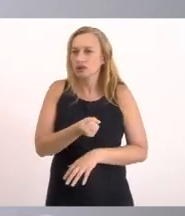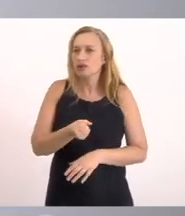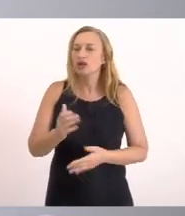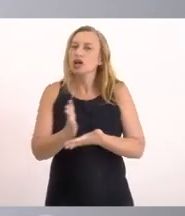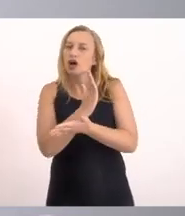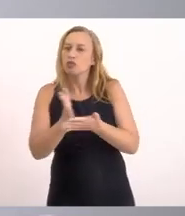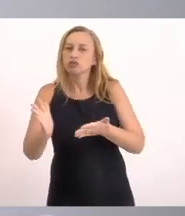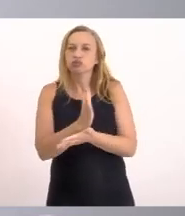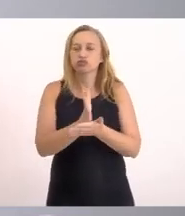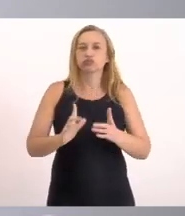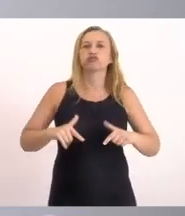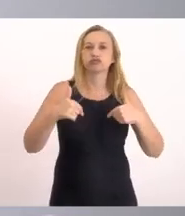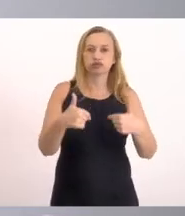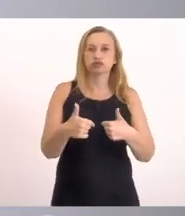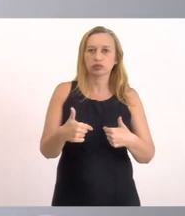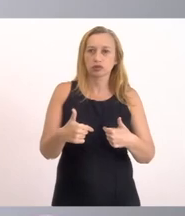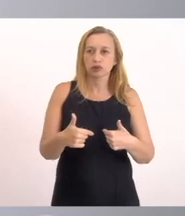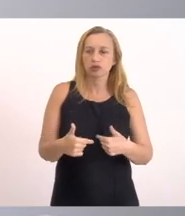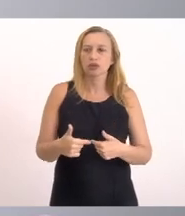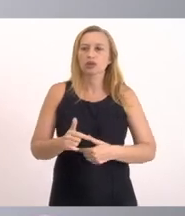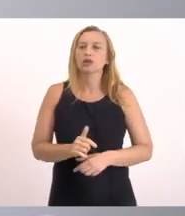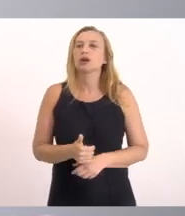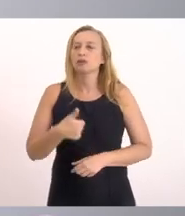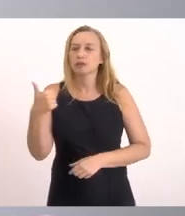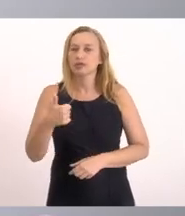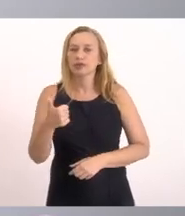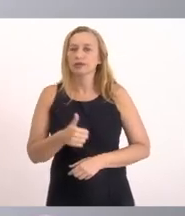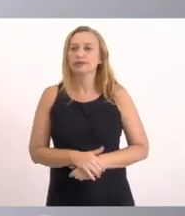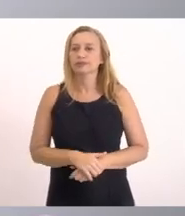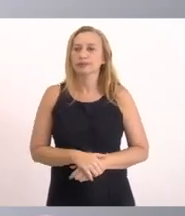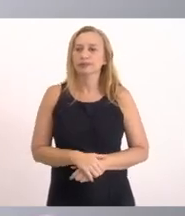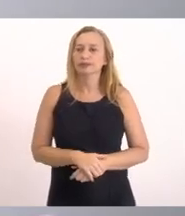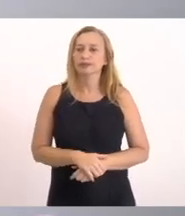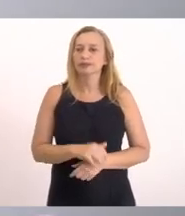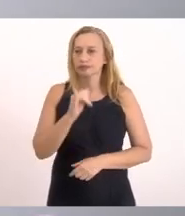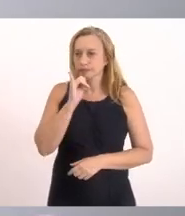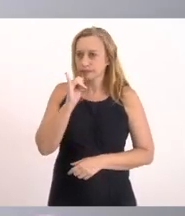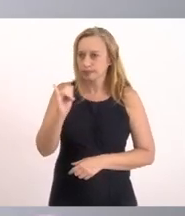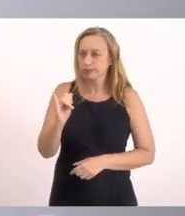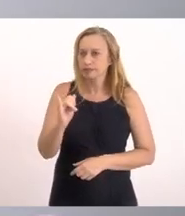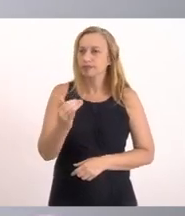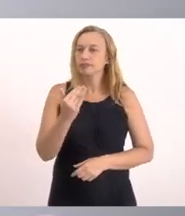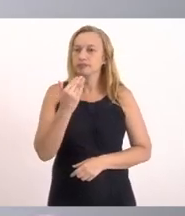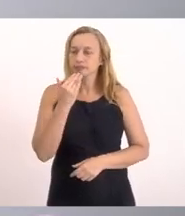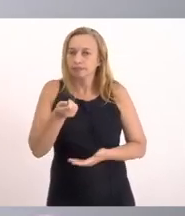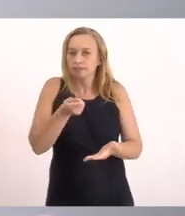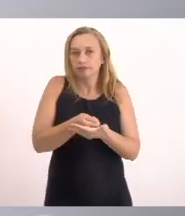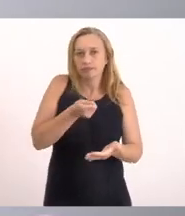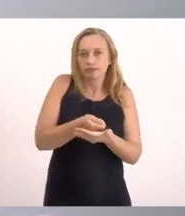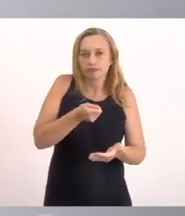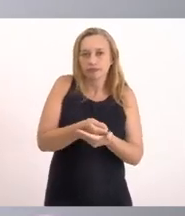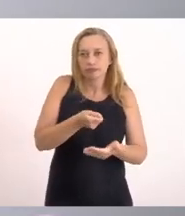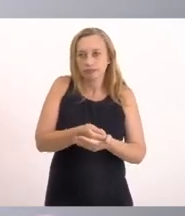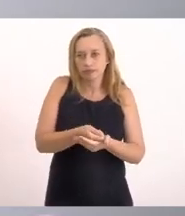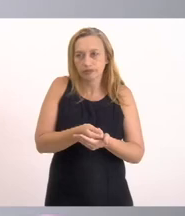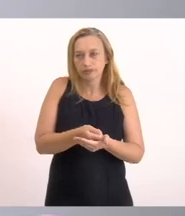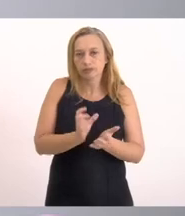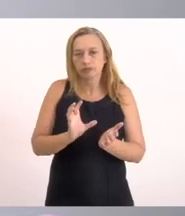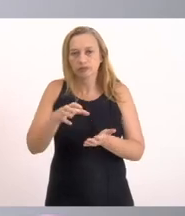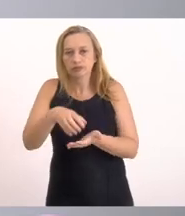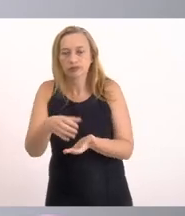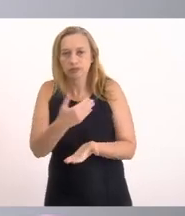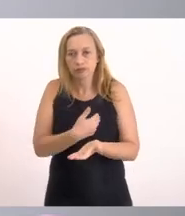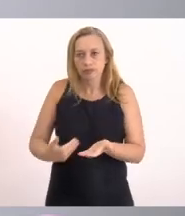algumas ações As ações previstas Primeiro foi Notificar Peticionar E cobrar Das autoridades públicas